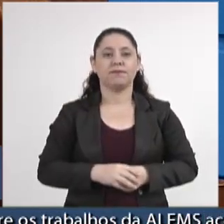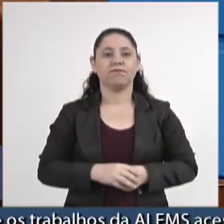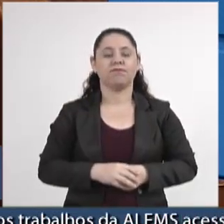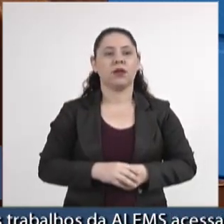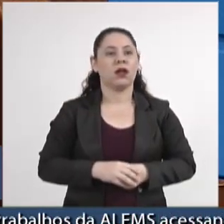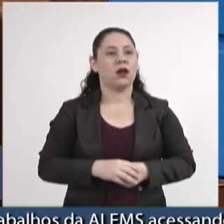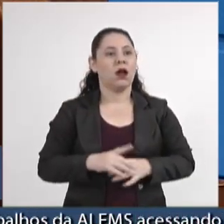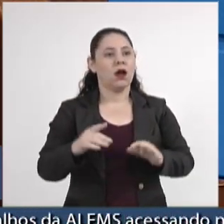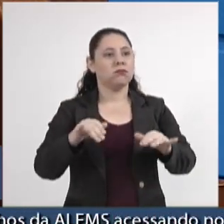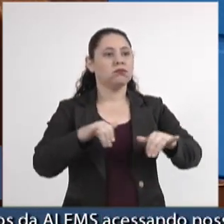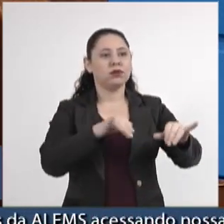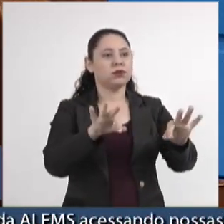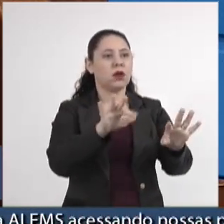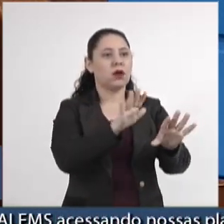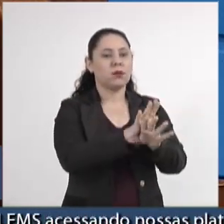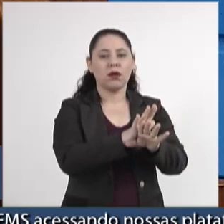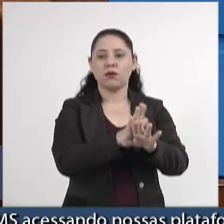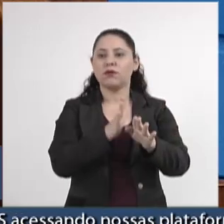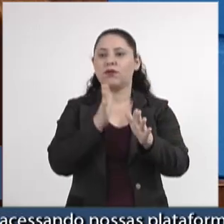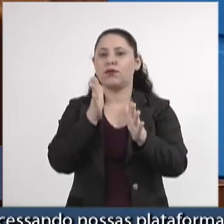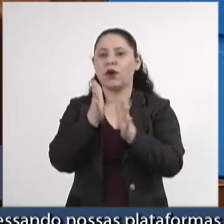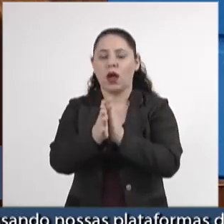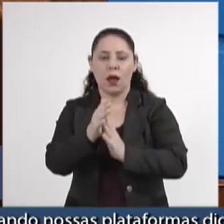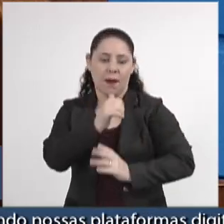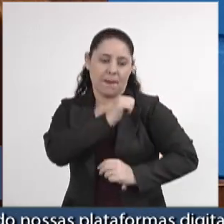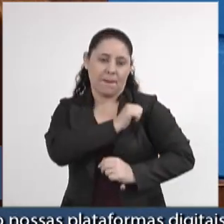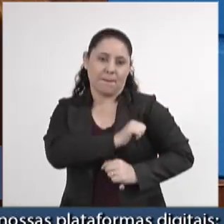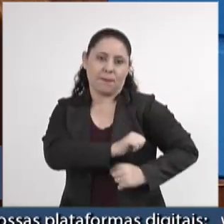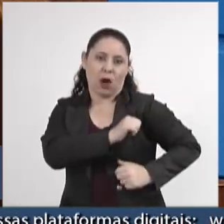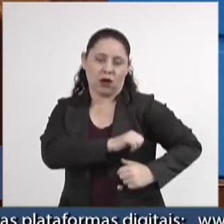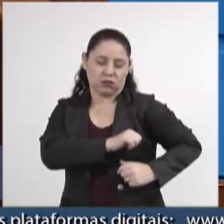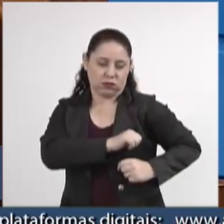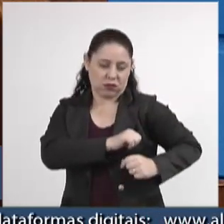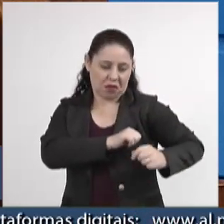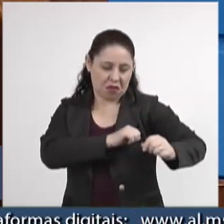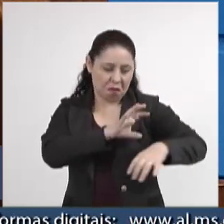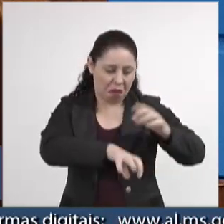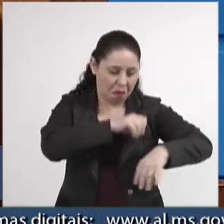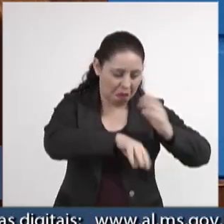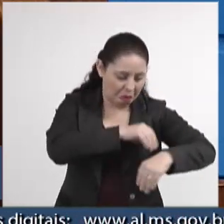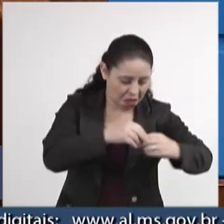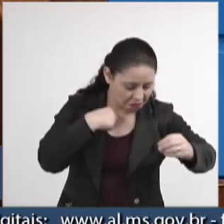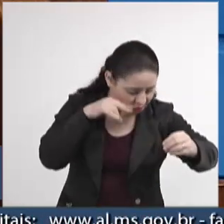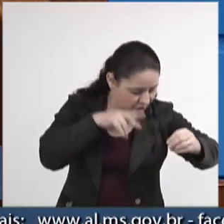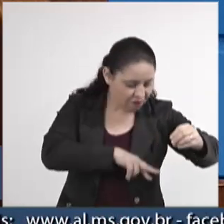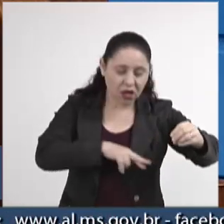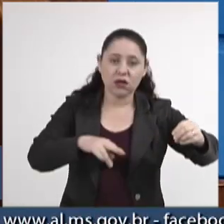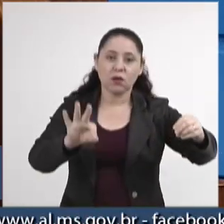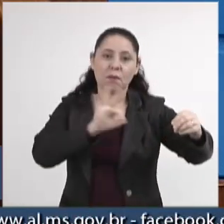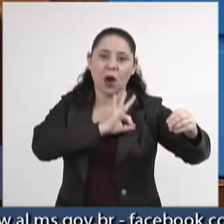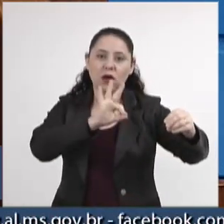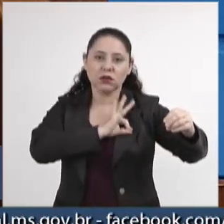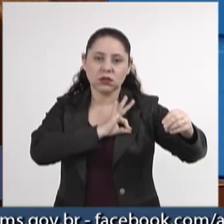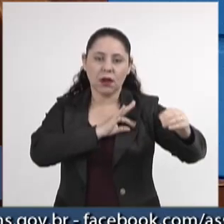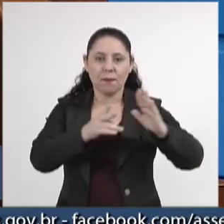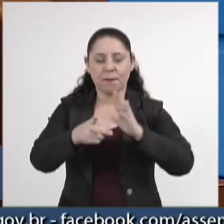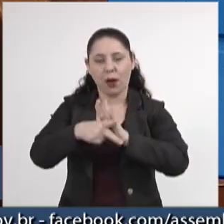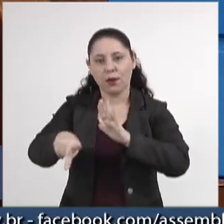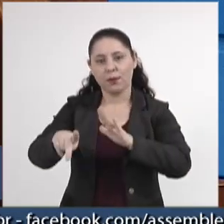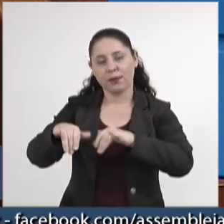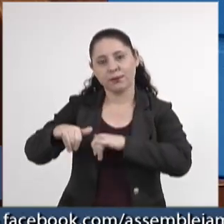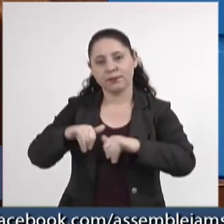ao sair do supermercado, teve a sua bolsa revistada pelo segurança do supermercado.